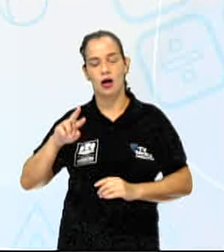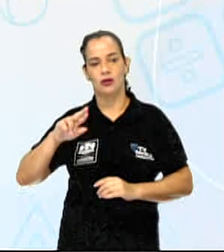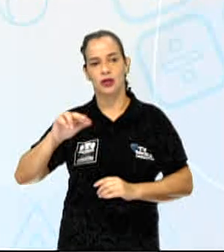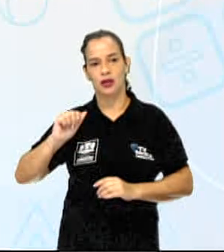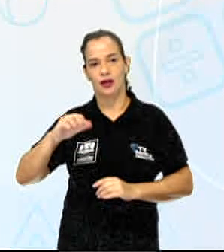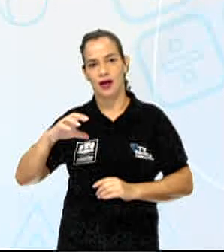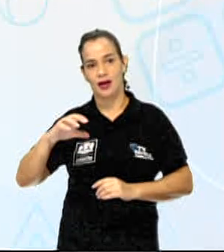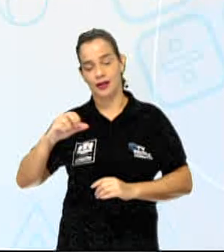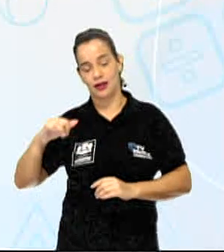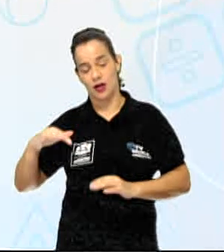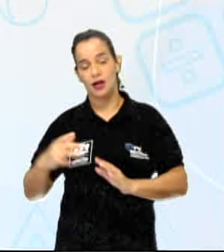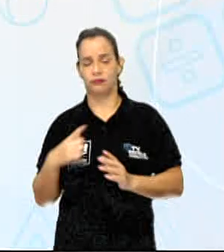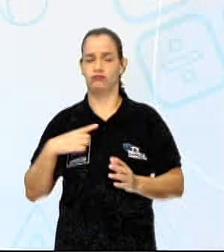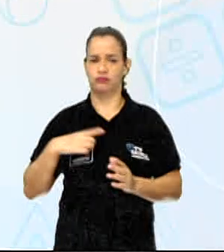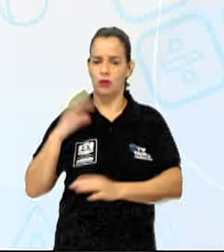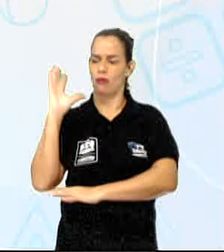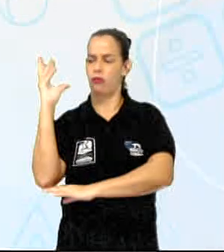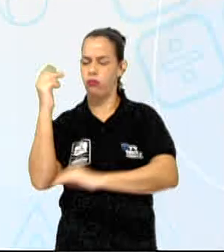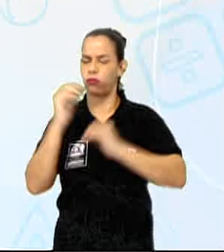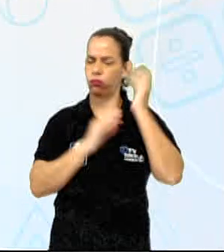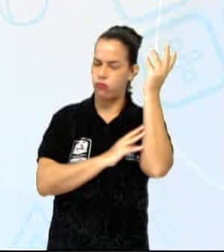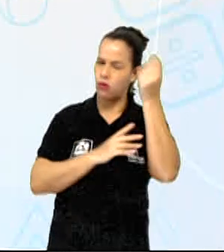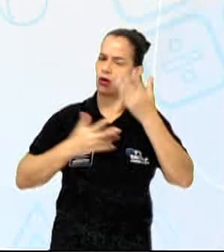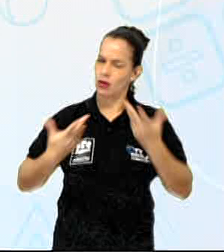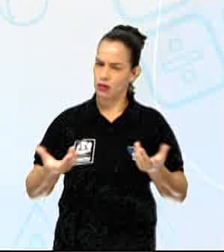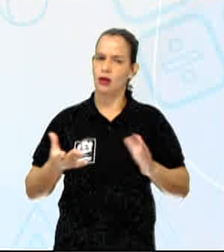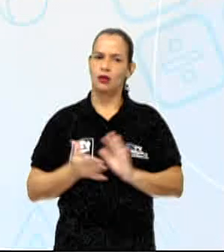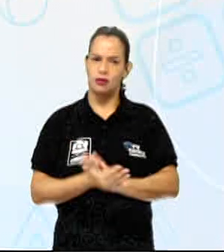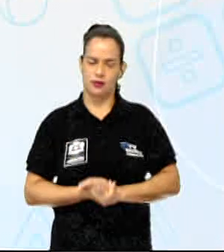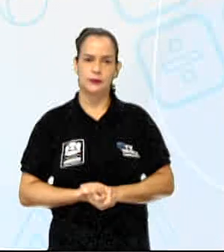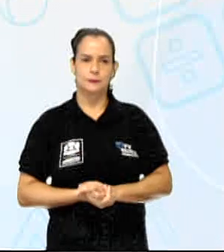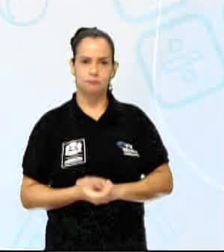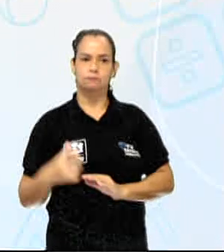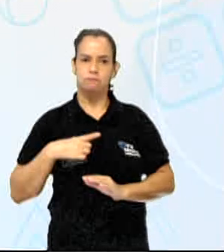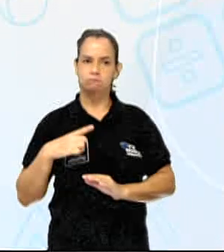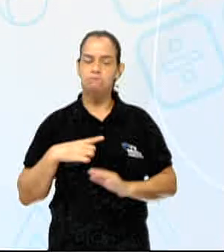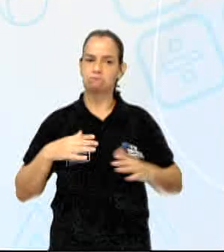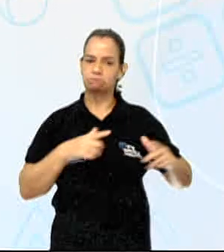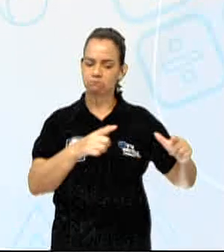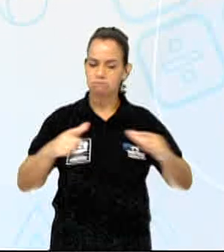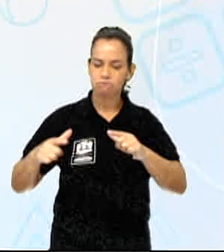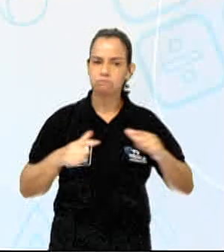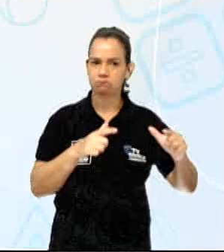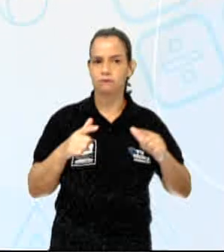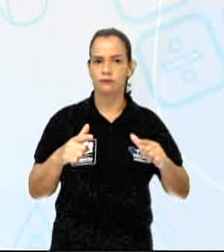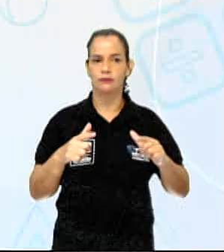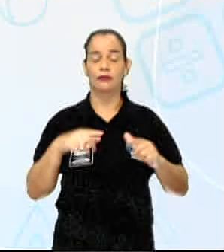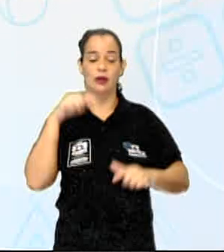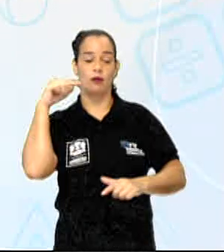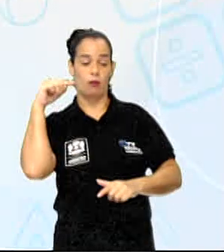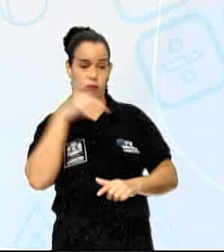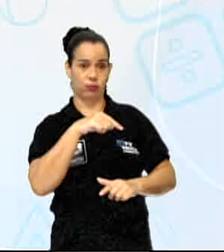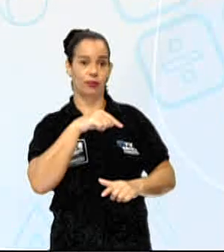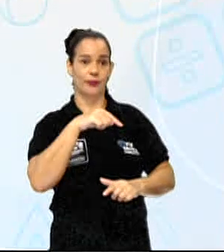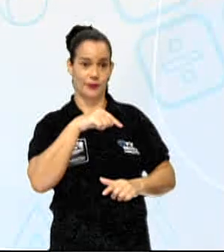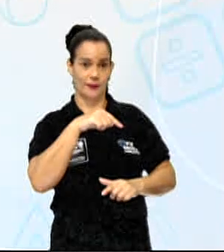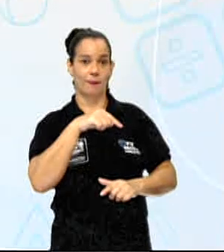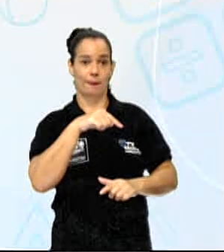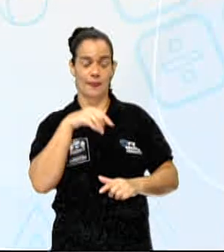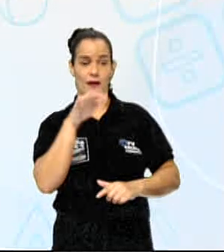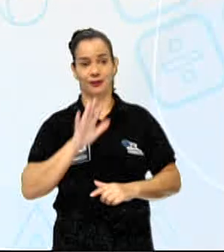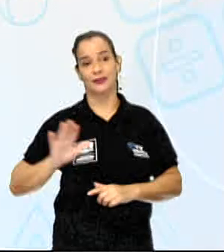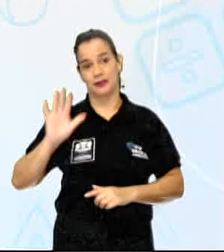trechos de Mata Atlântica, os próprios campos ali embaixo. Então, o Pantanal, digamos assim, que é uma região